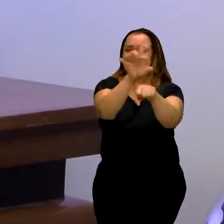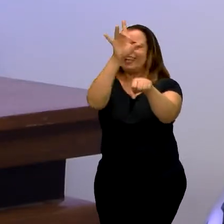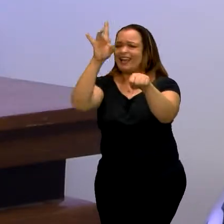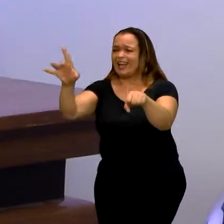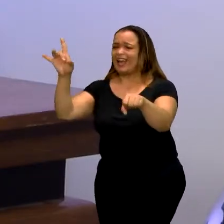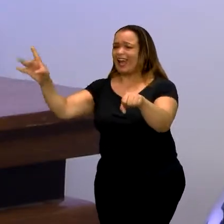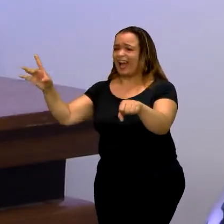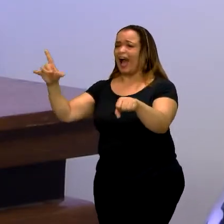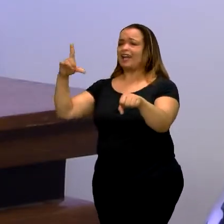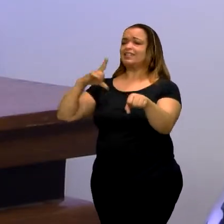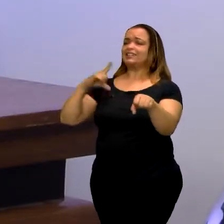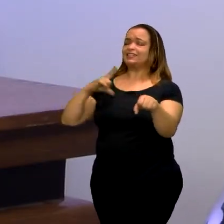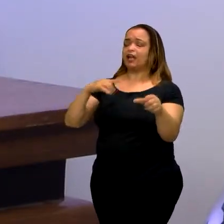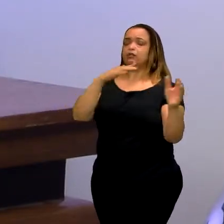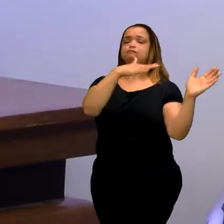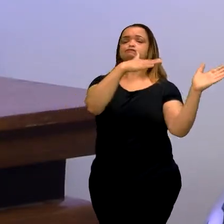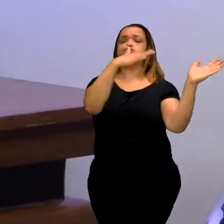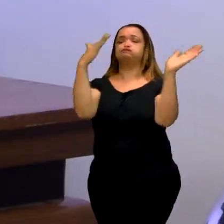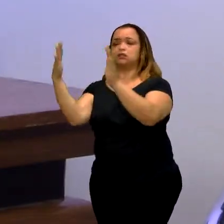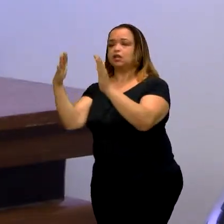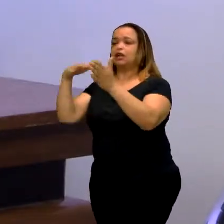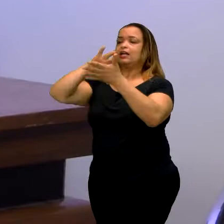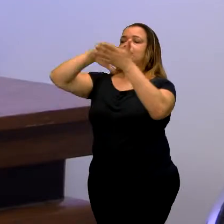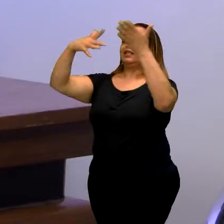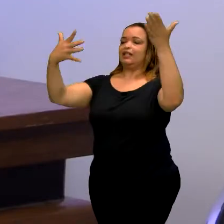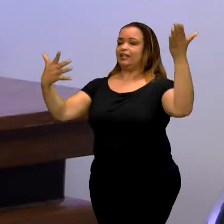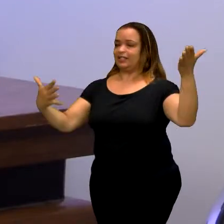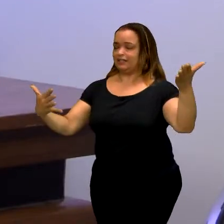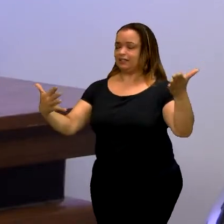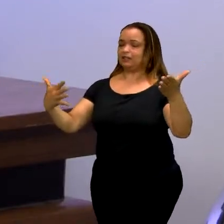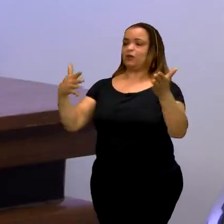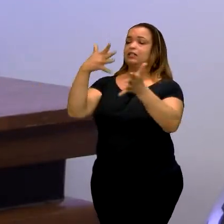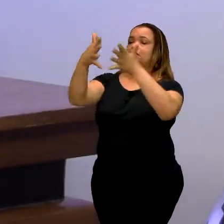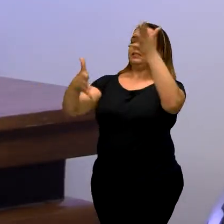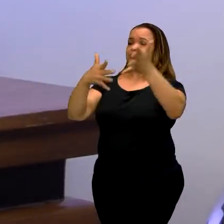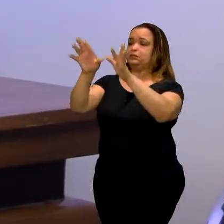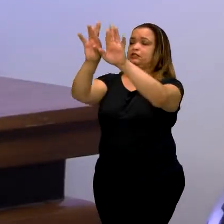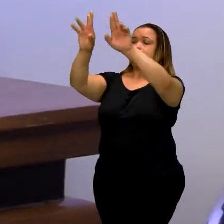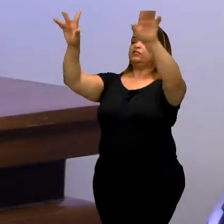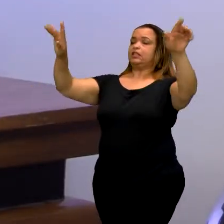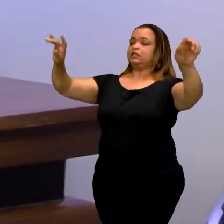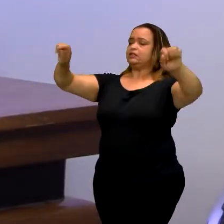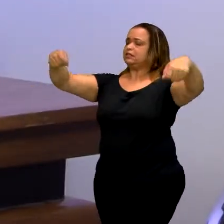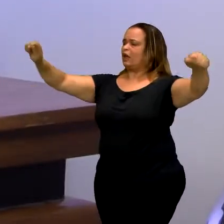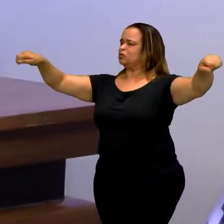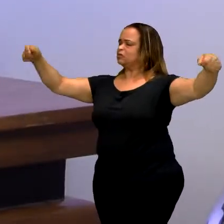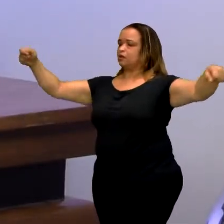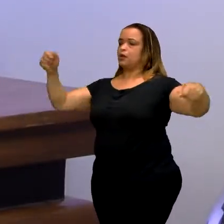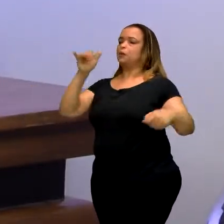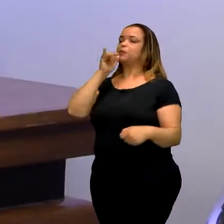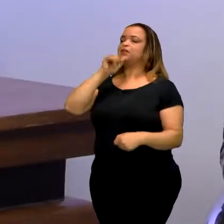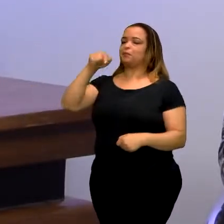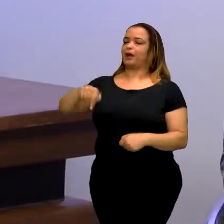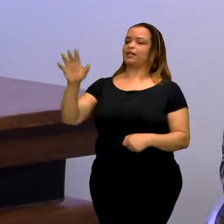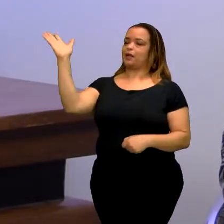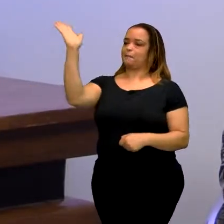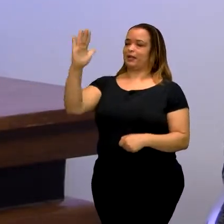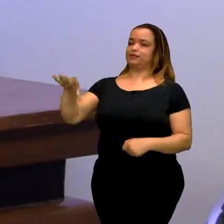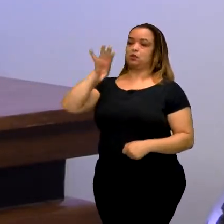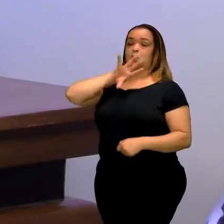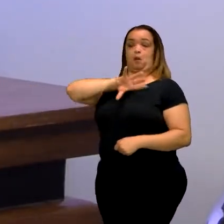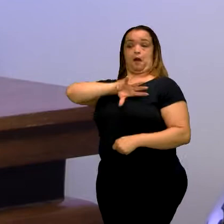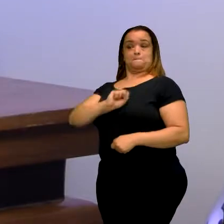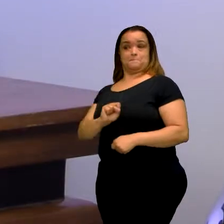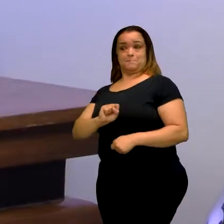estrutura da língua, sinais diferentes, assim como no Brasil o amor é